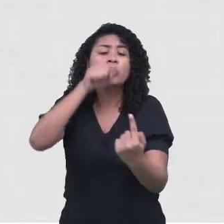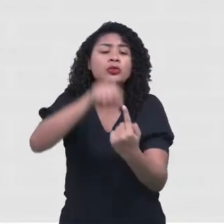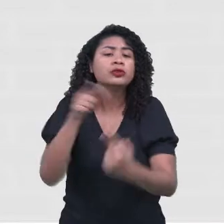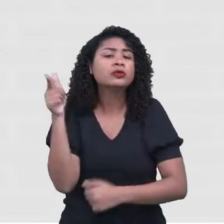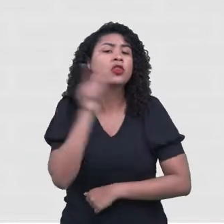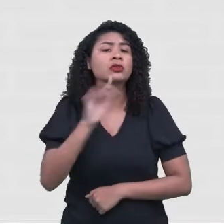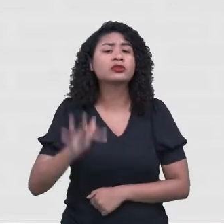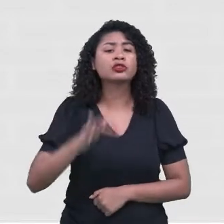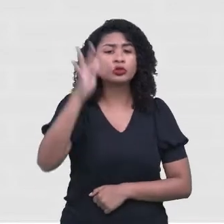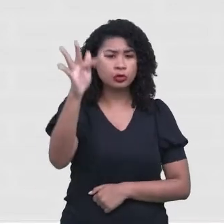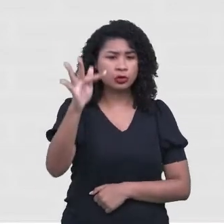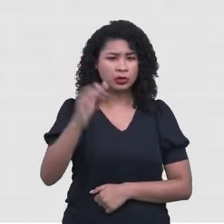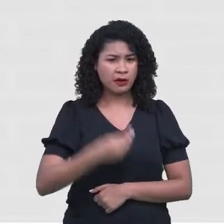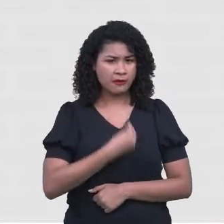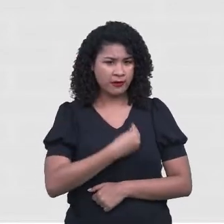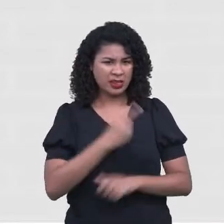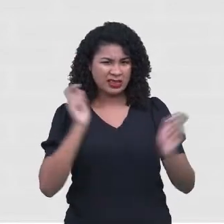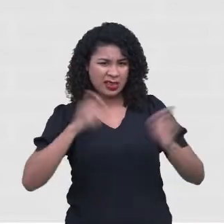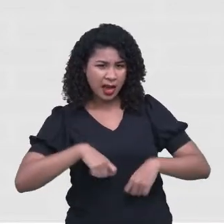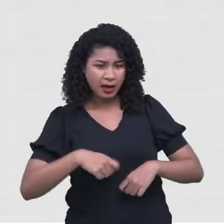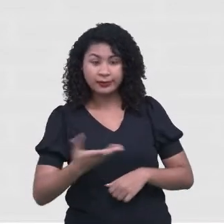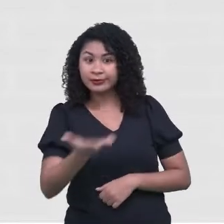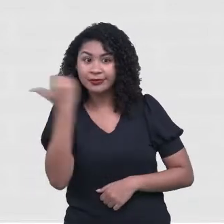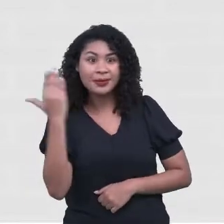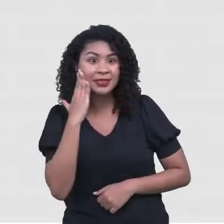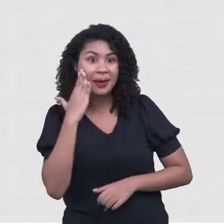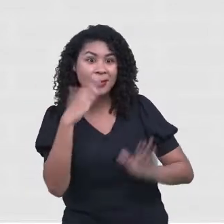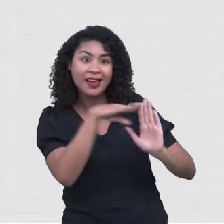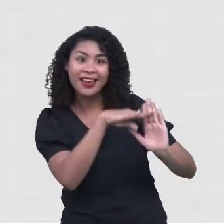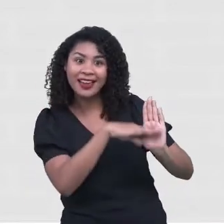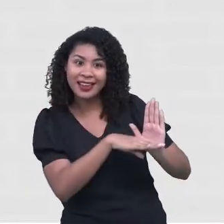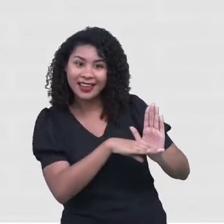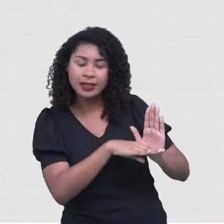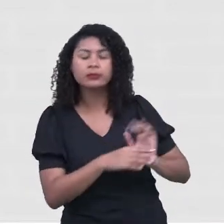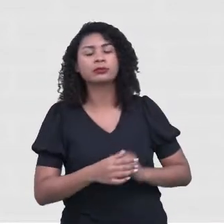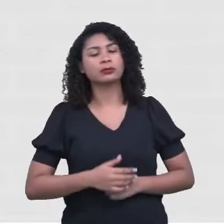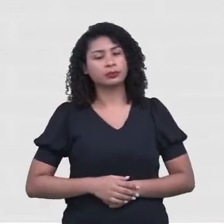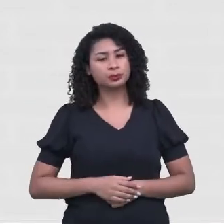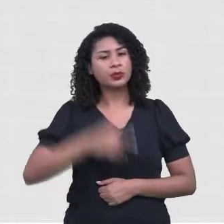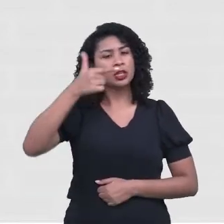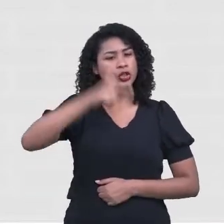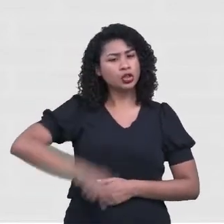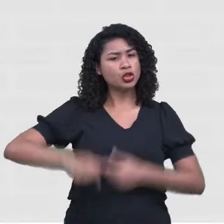Então, vamos ver os passos? Novamente, eu bato na tecla.